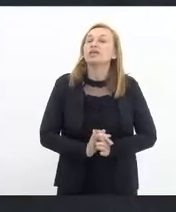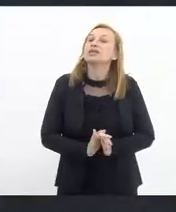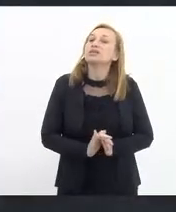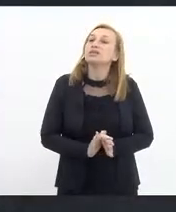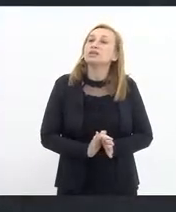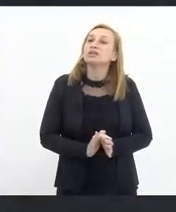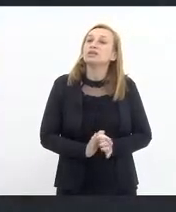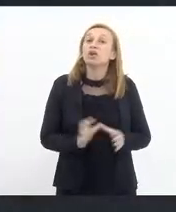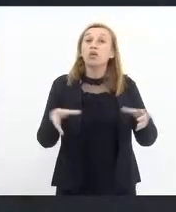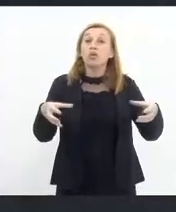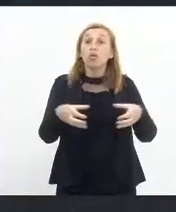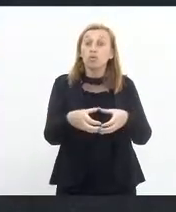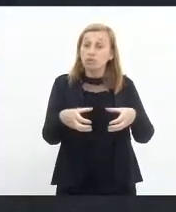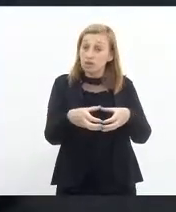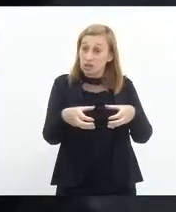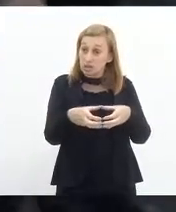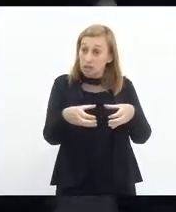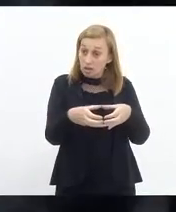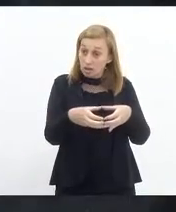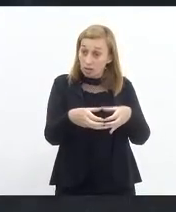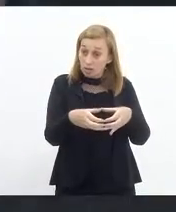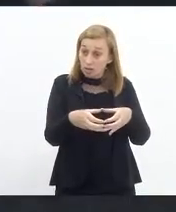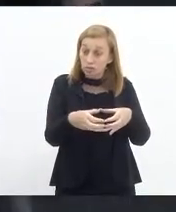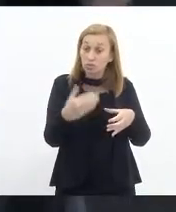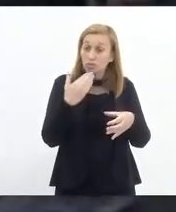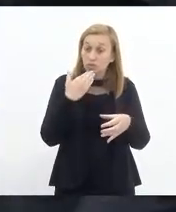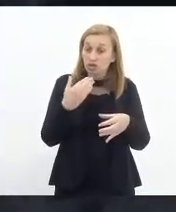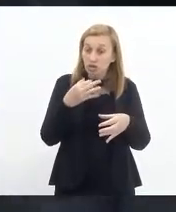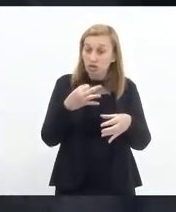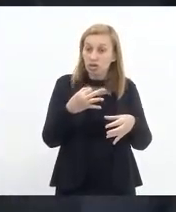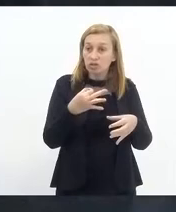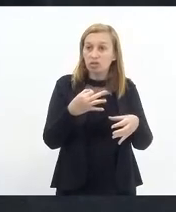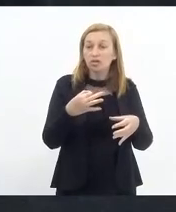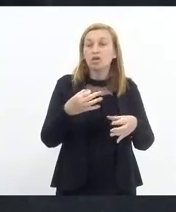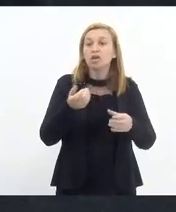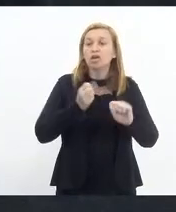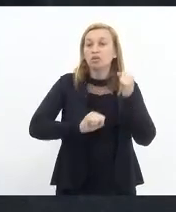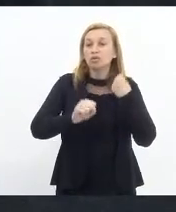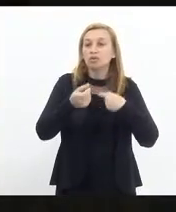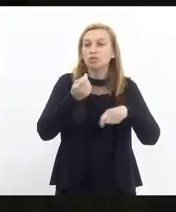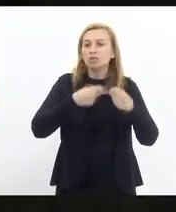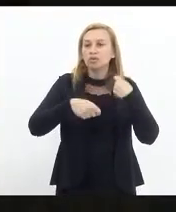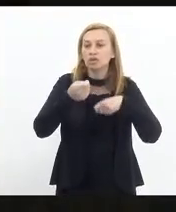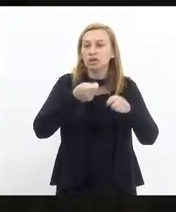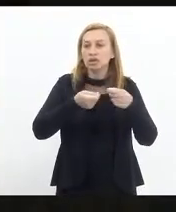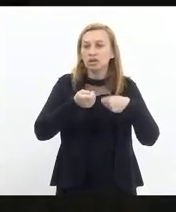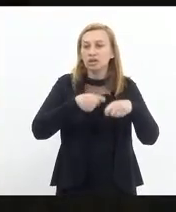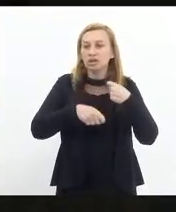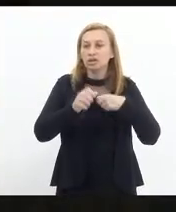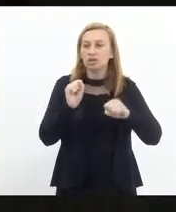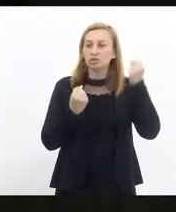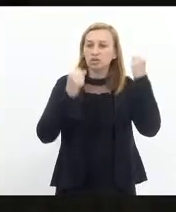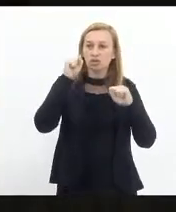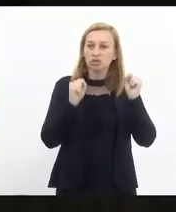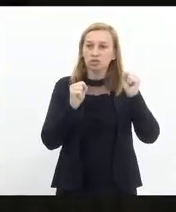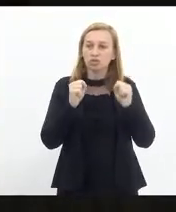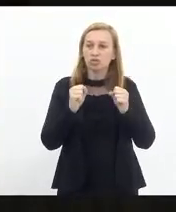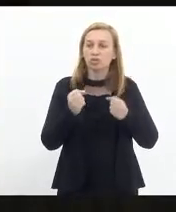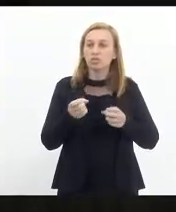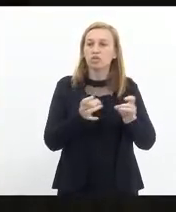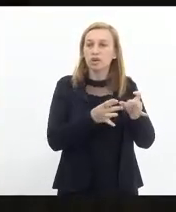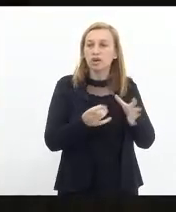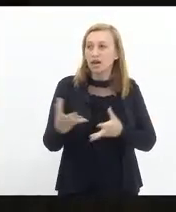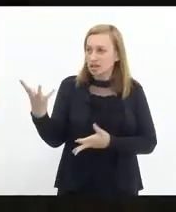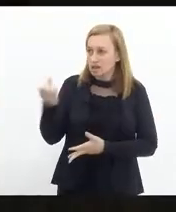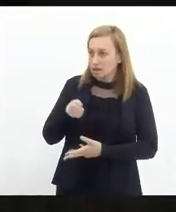comissões pendentes de parecer a de economia e dos comércios. A presidência defere pedir de vossa excelência. Obrigada. E já acolhe o parecer